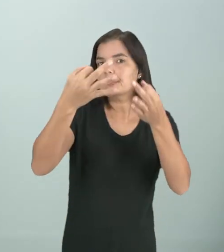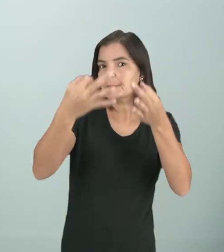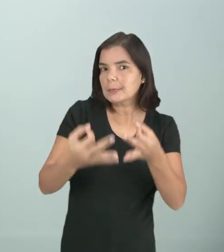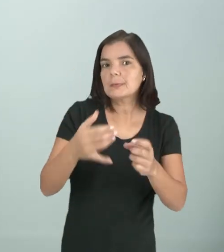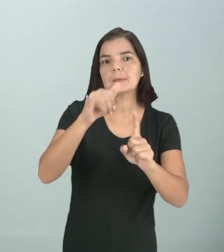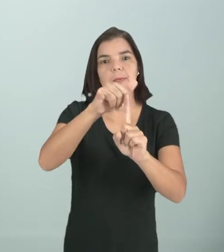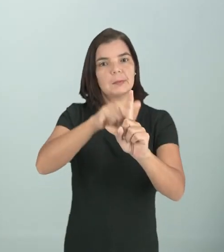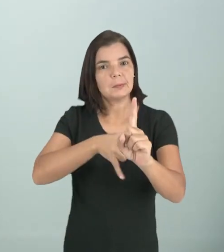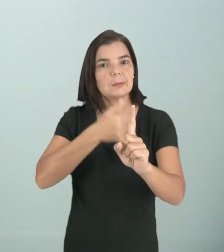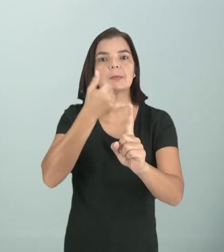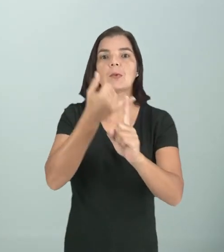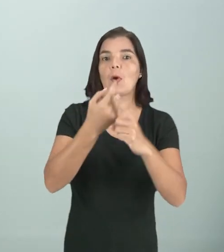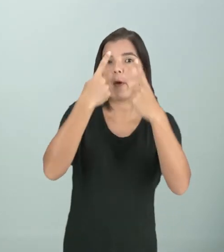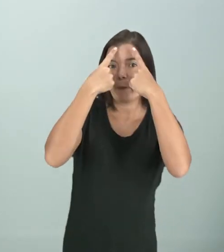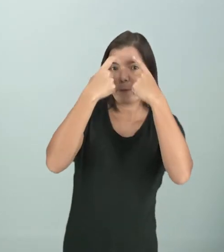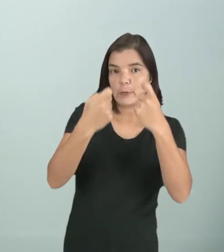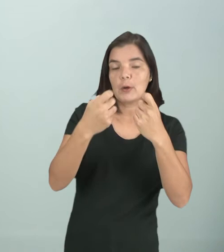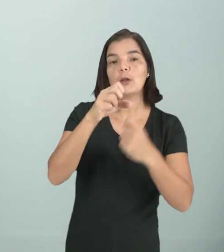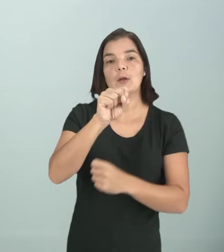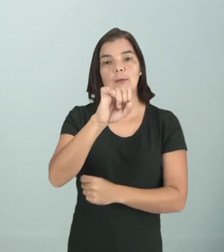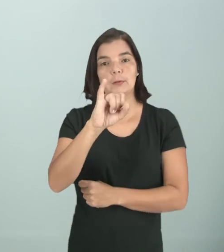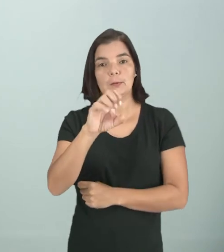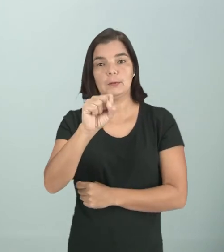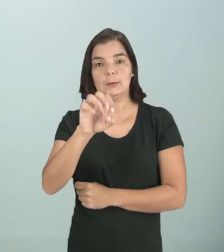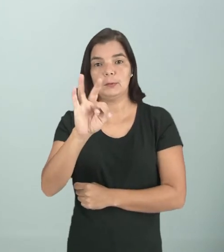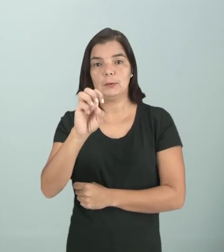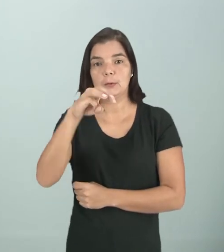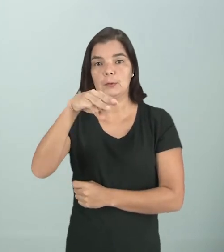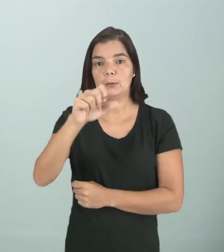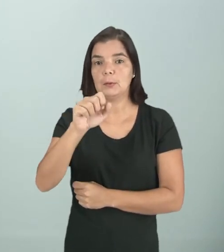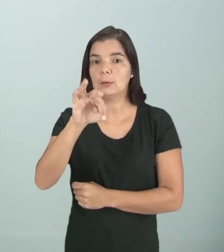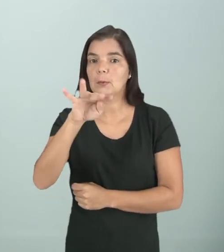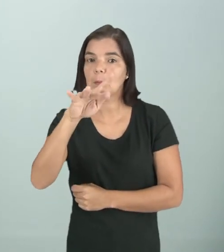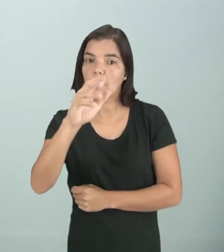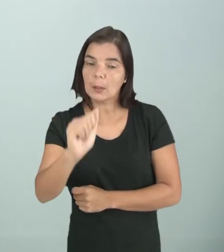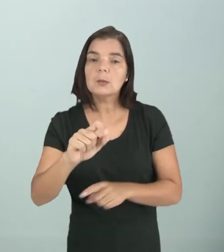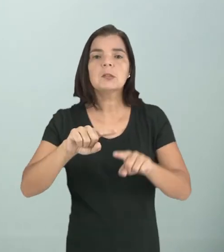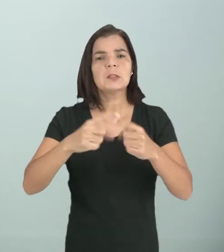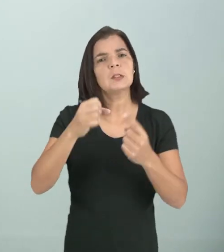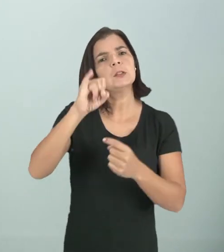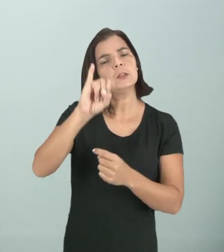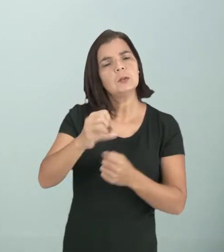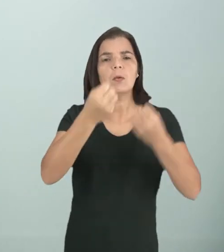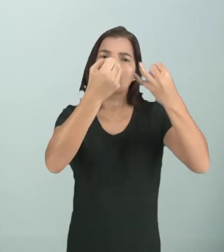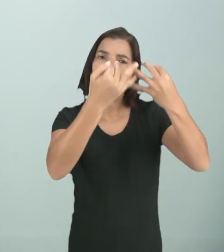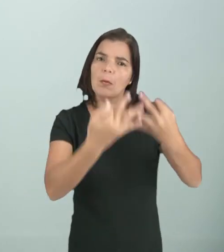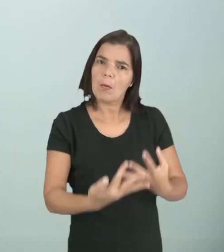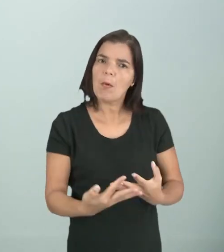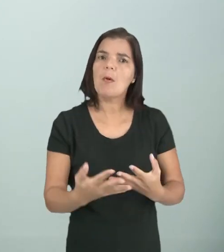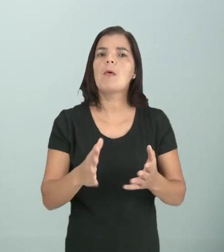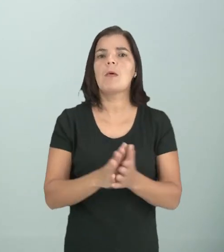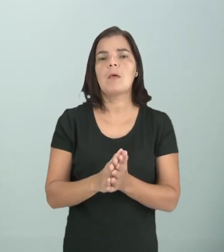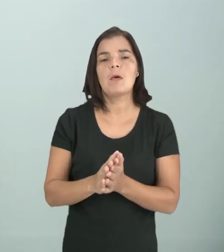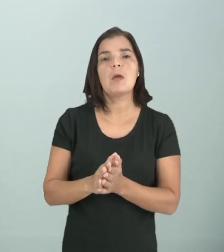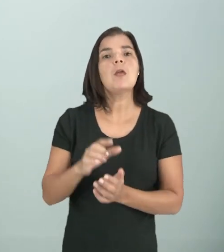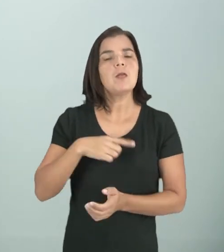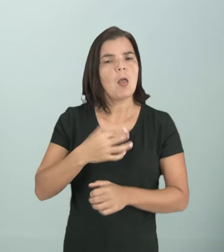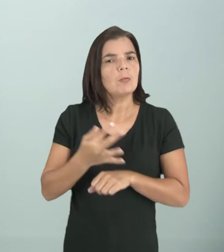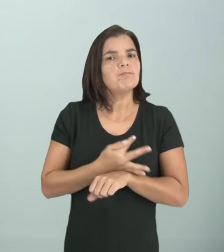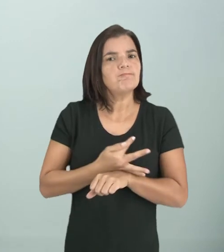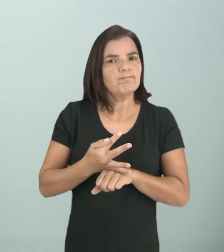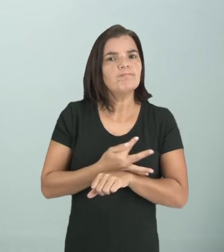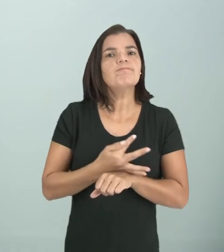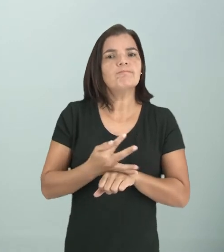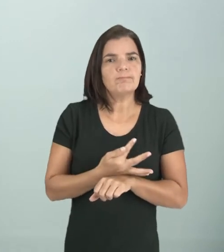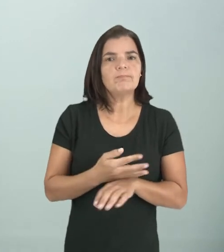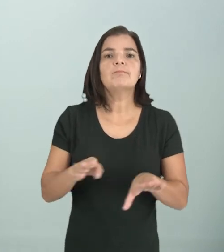né? Que é a violência sistemática. Então é um relato. Se ele passou por isso e ele criou resistência